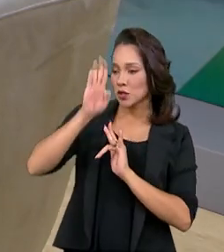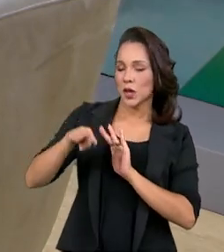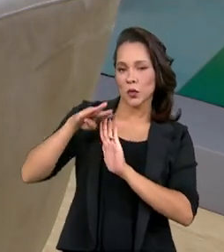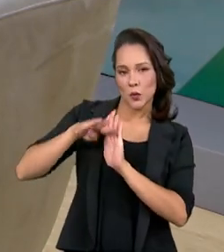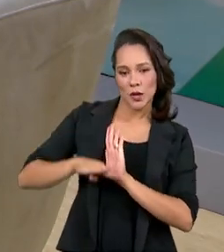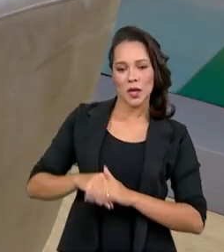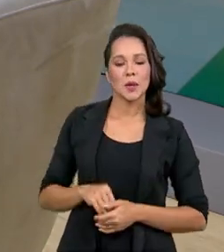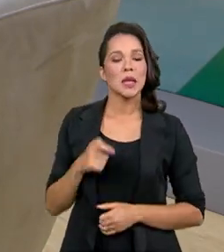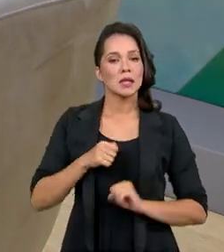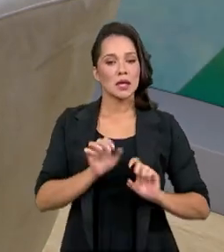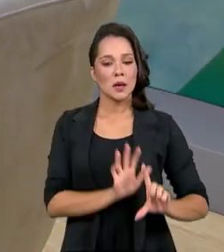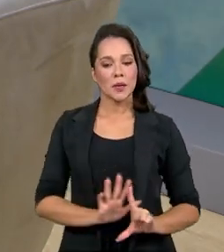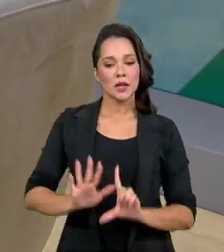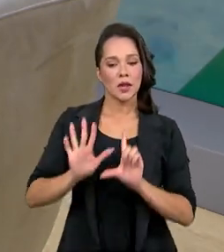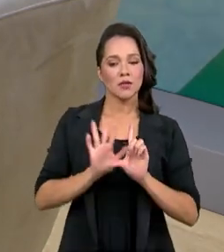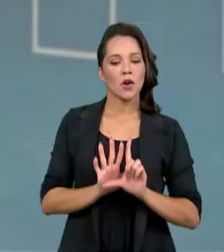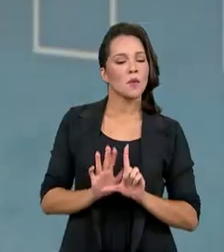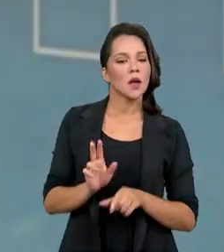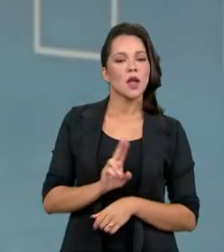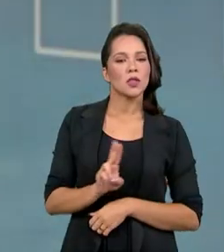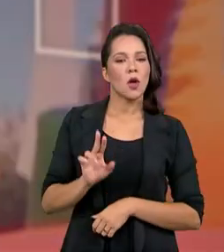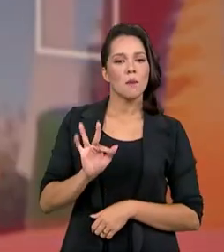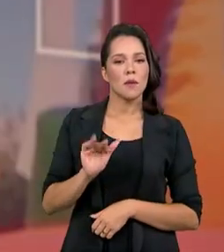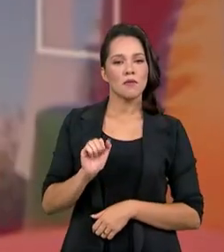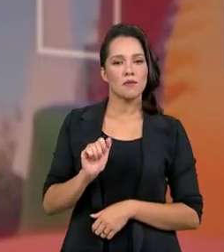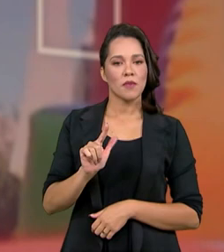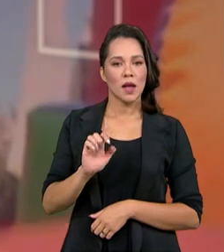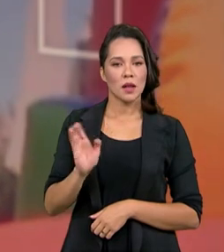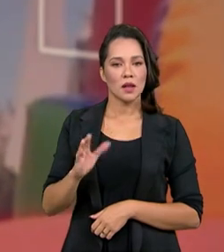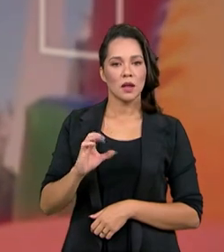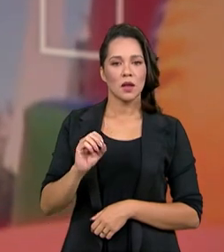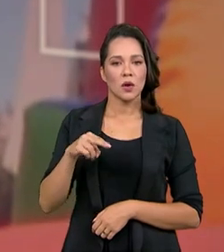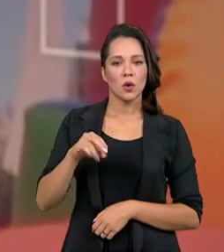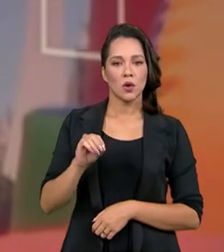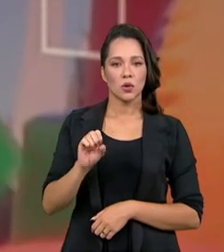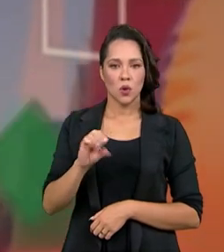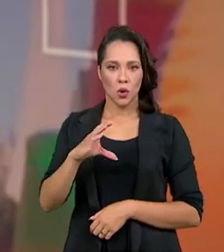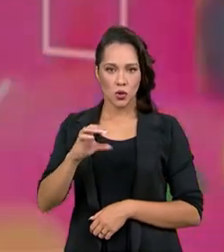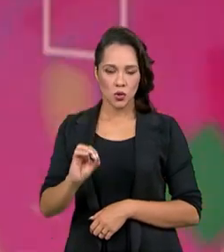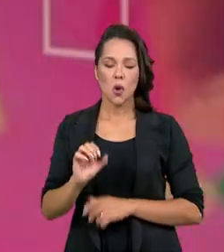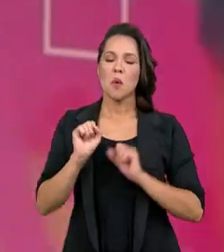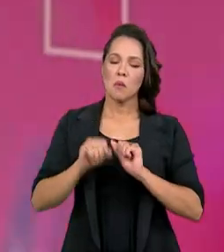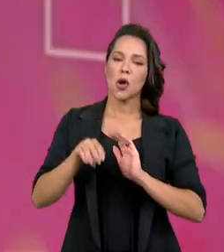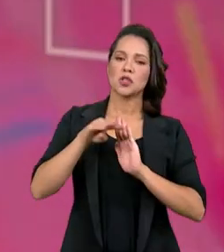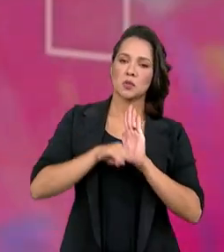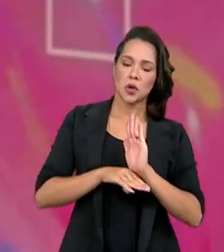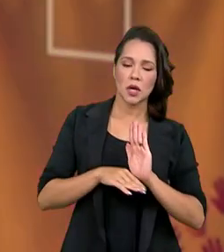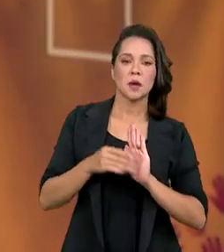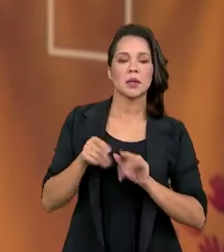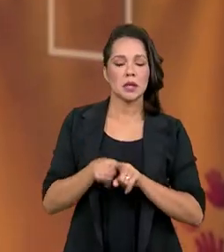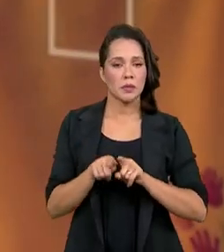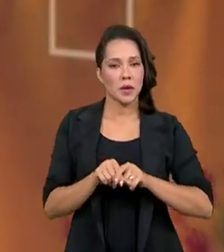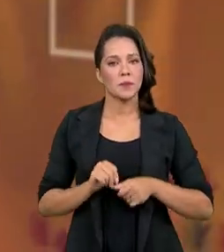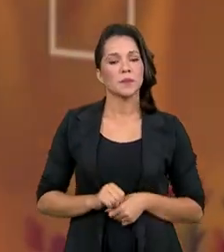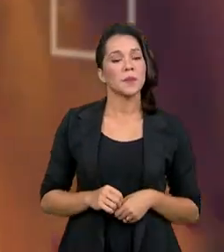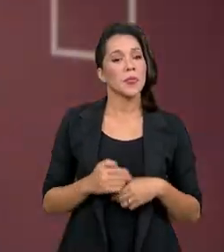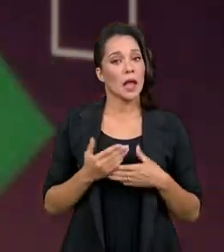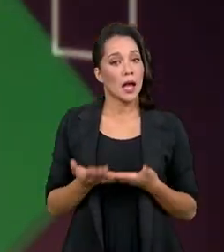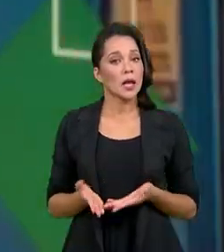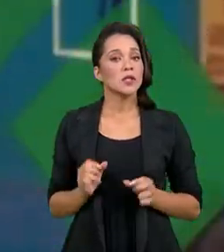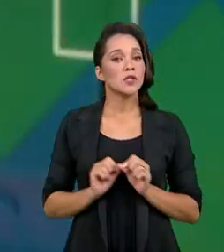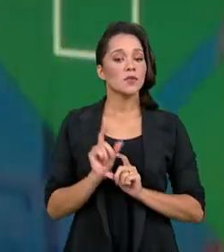programa. Existe na plataforma também o Fale Conosco, a empresa pode acessar o programa através do Fale Conosco, a gente faz uma